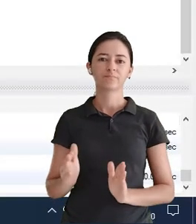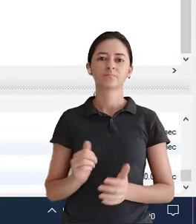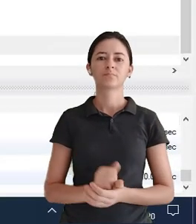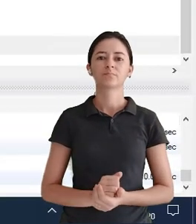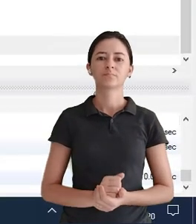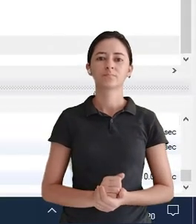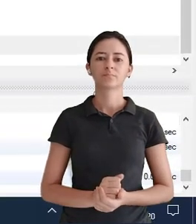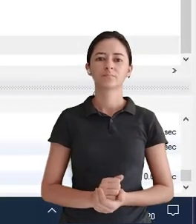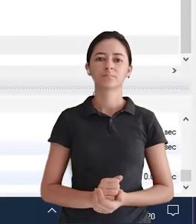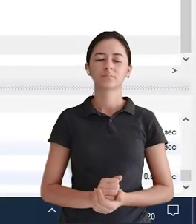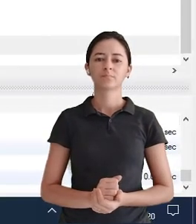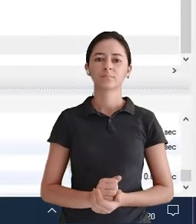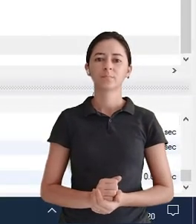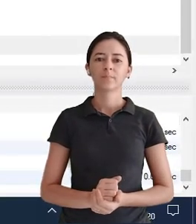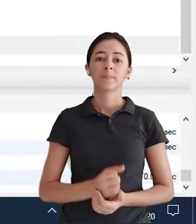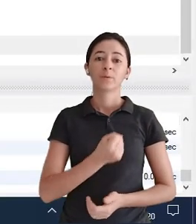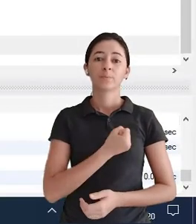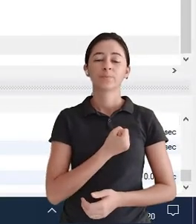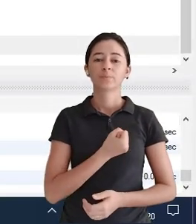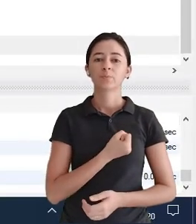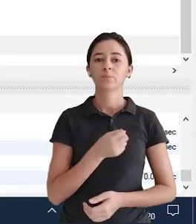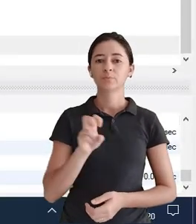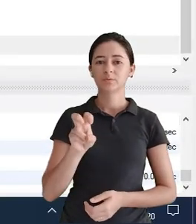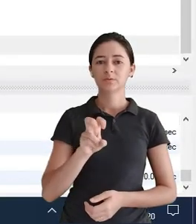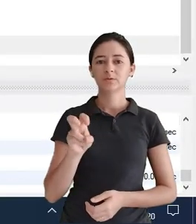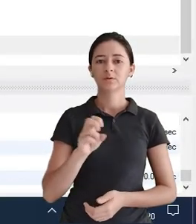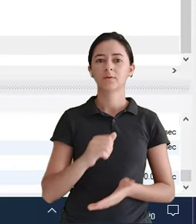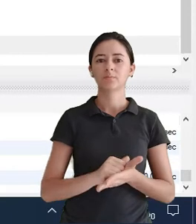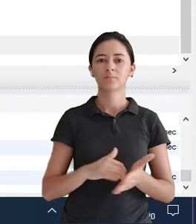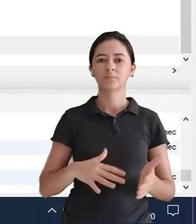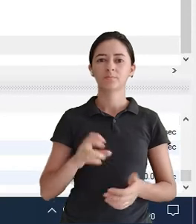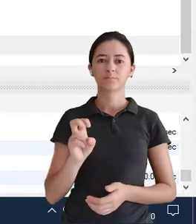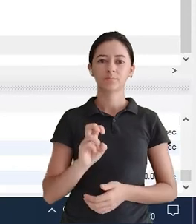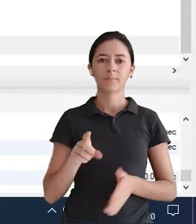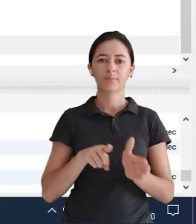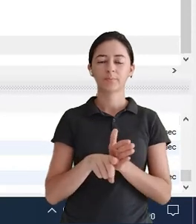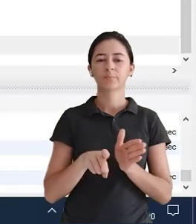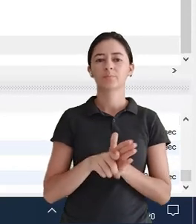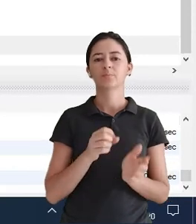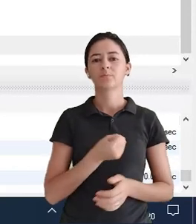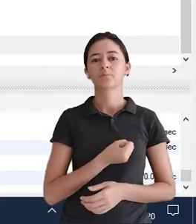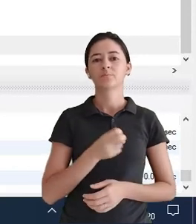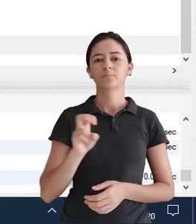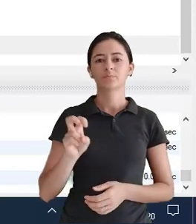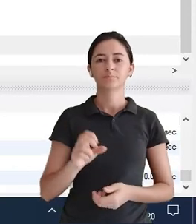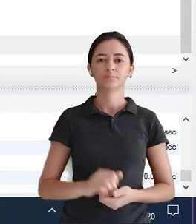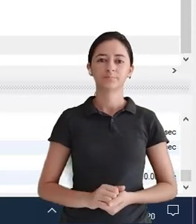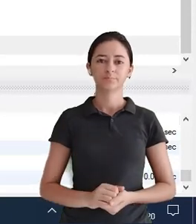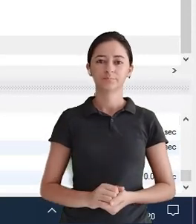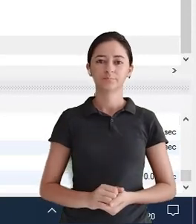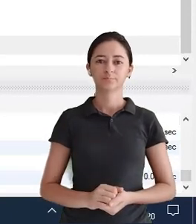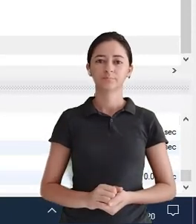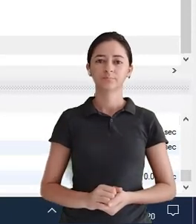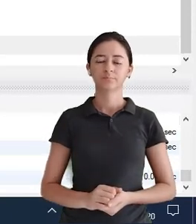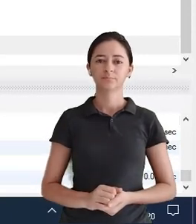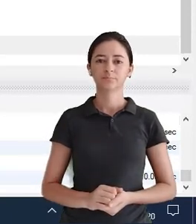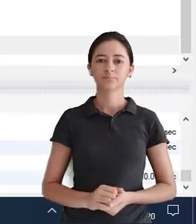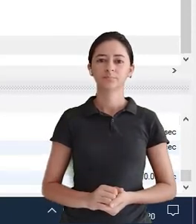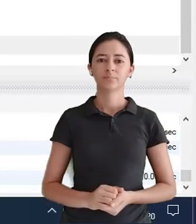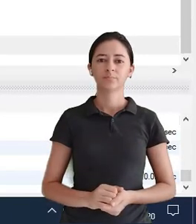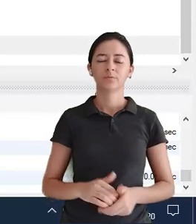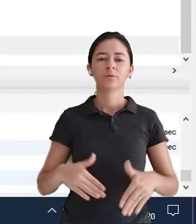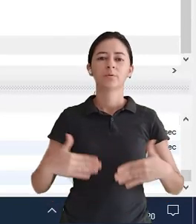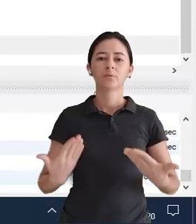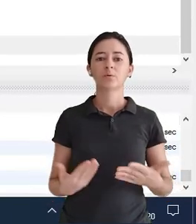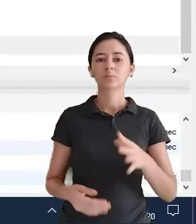Então vamos lá Então Exercício Número 5 Então Alter table Change